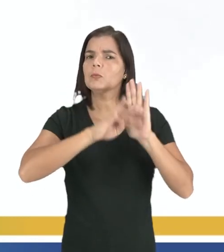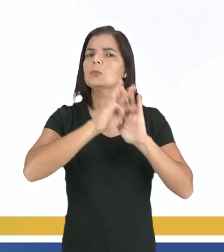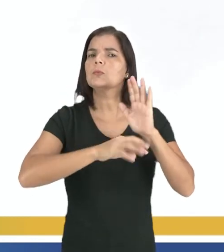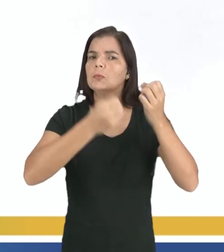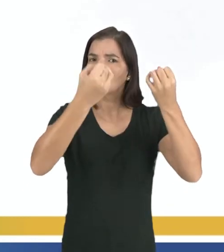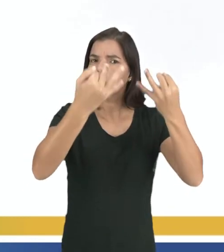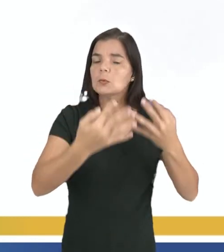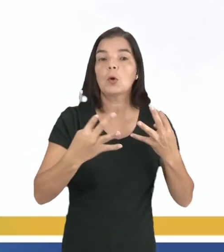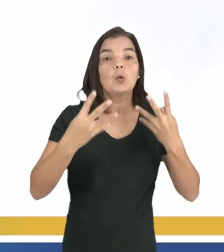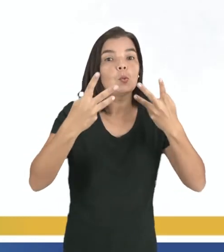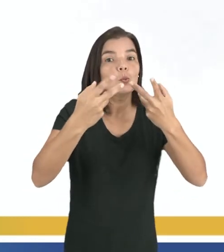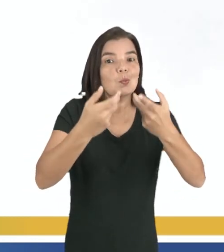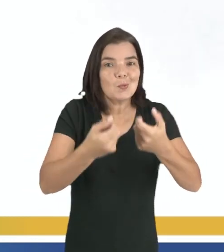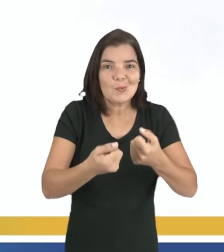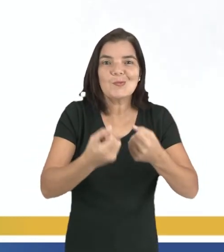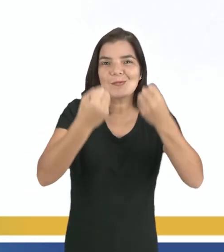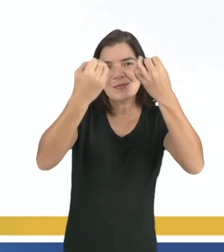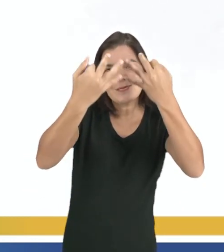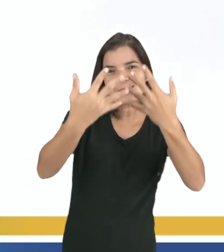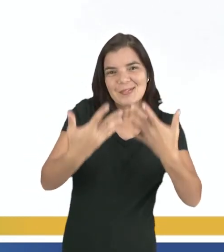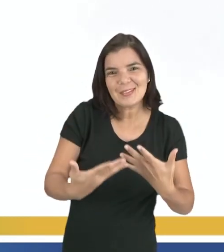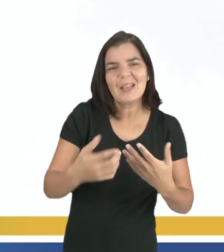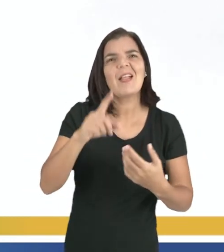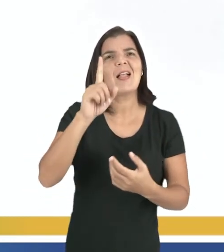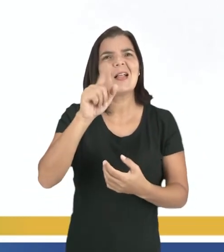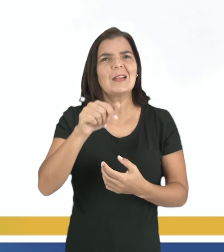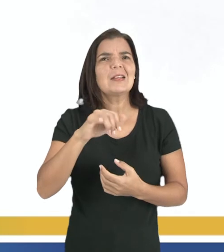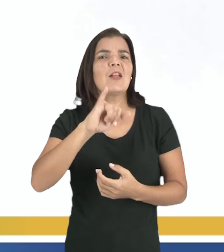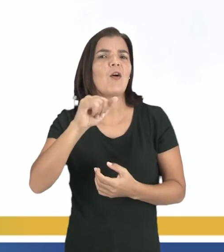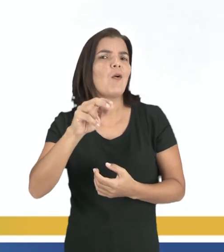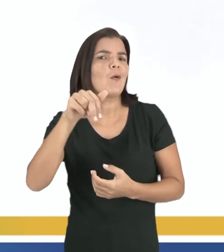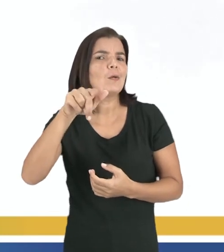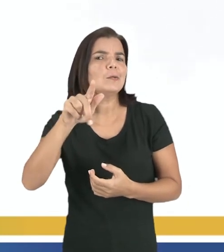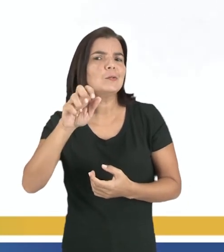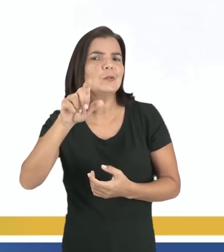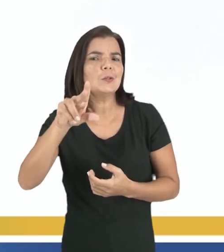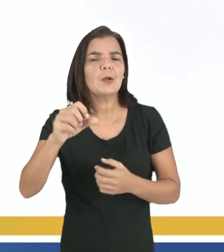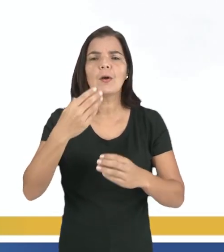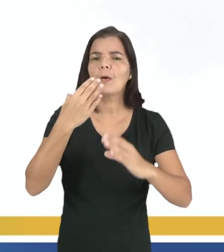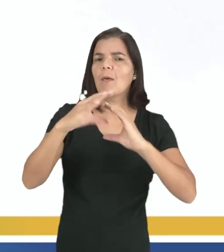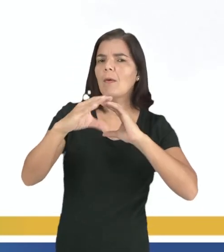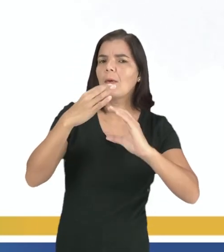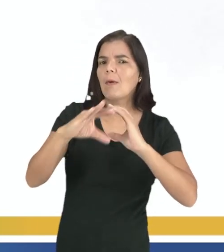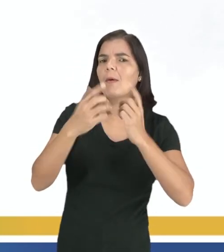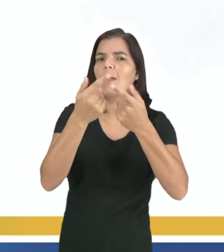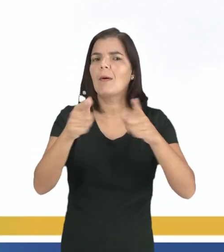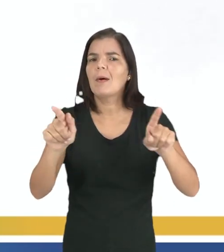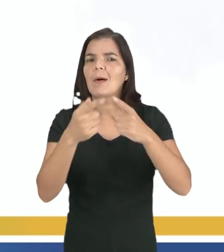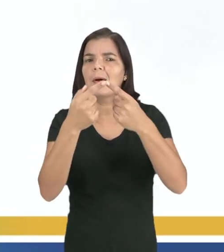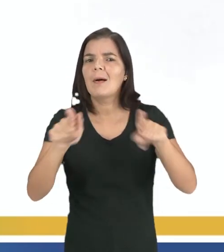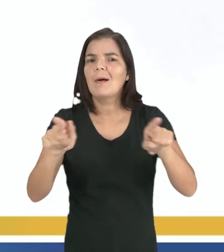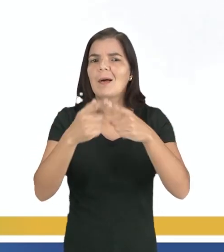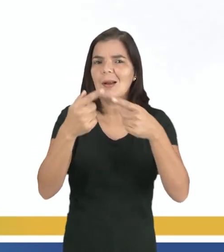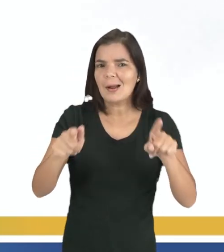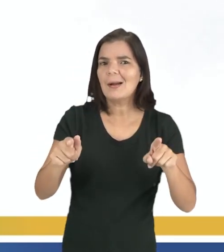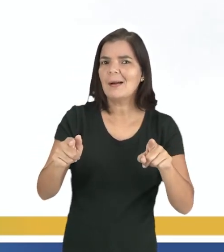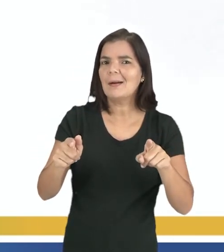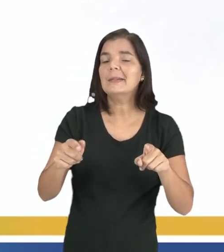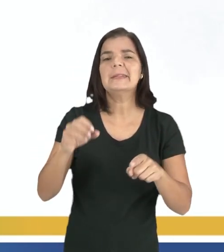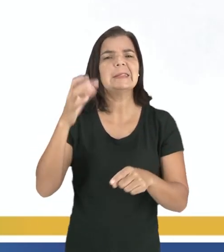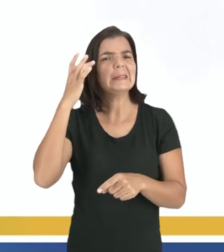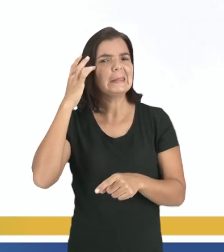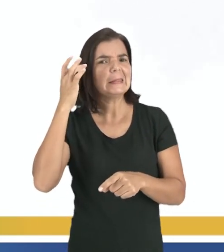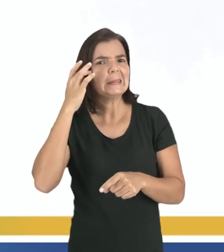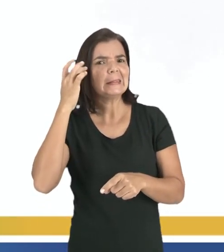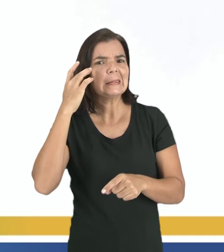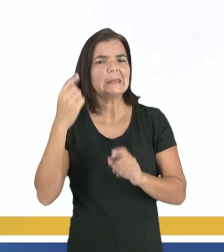descreve tudo aquilo que vai ser falado. Será que vai ser um jingle, né? Será que vai ser aquela musiquinha que fica lá na nossa cabeça, né? Será